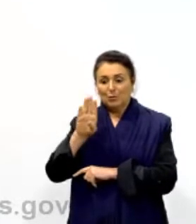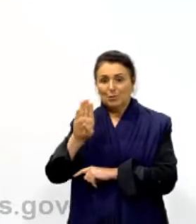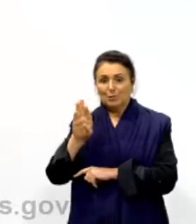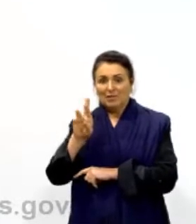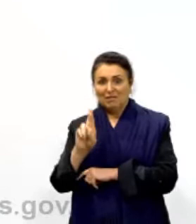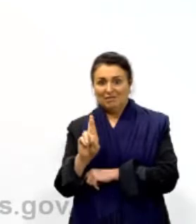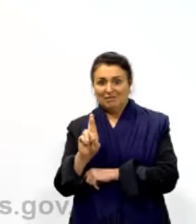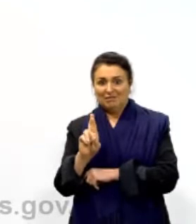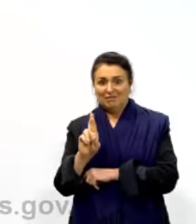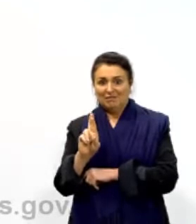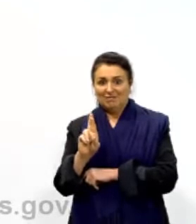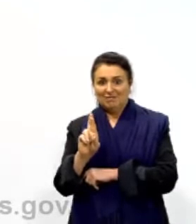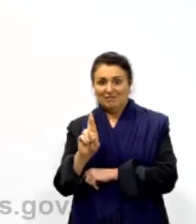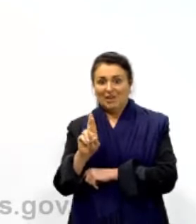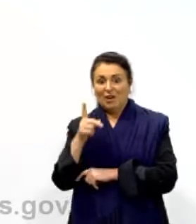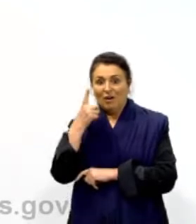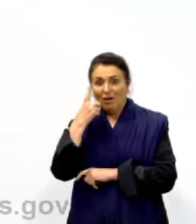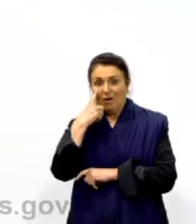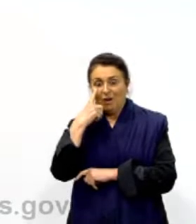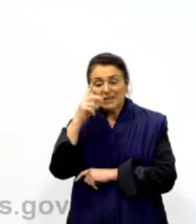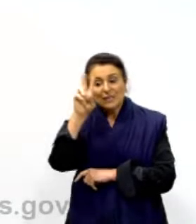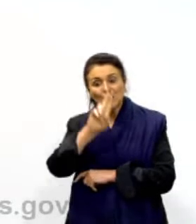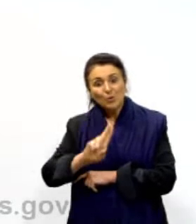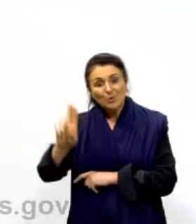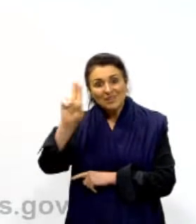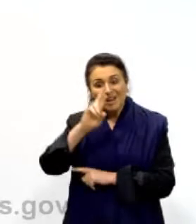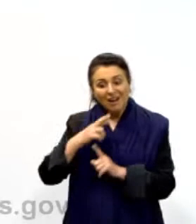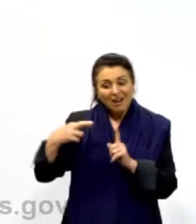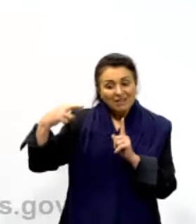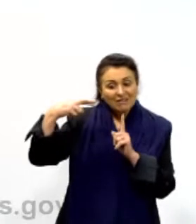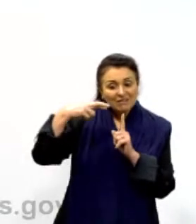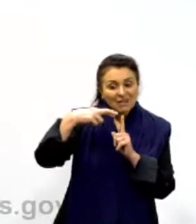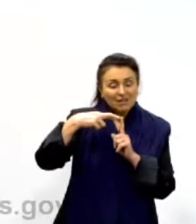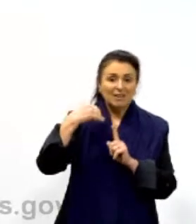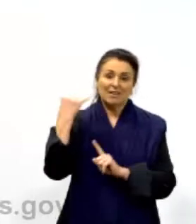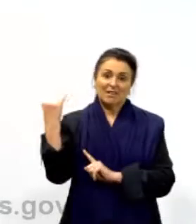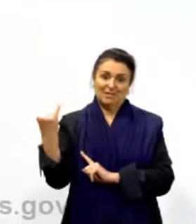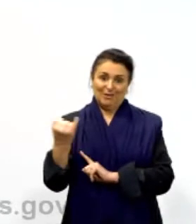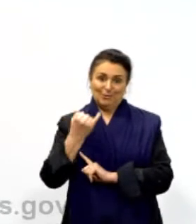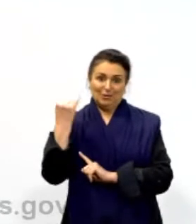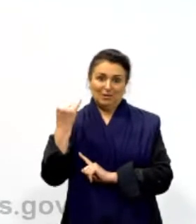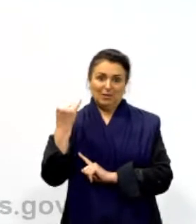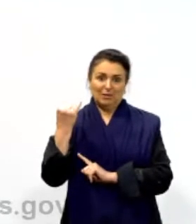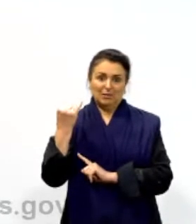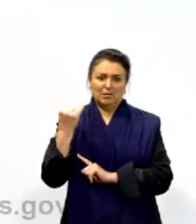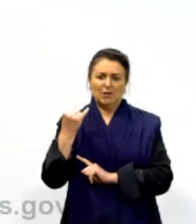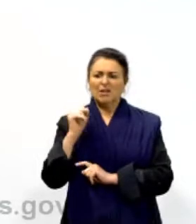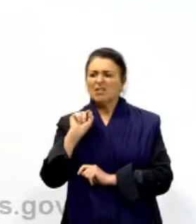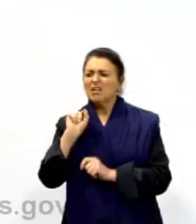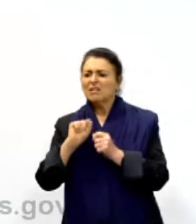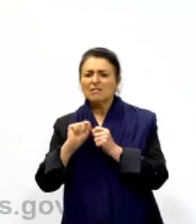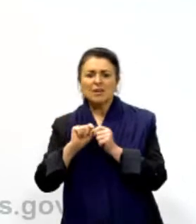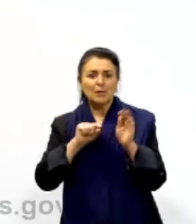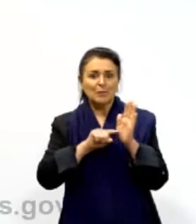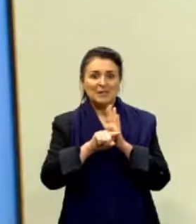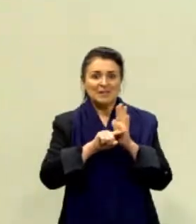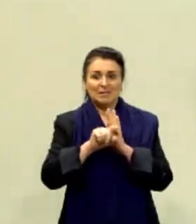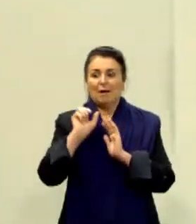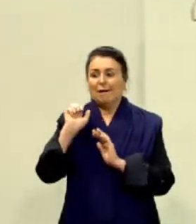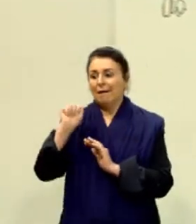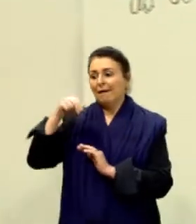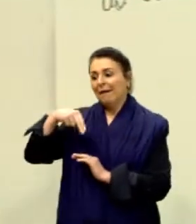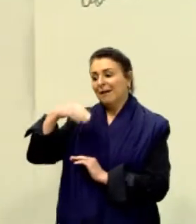Porque é como eu coloquei isso aqui, ó. Isso aqui são as referências de onde o texto saiu. Então, a pesquisa foi